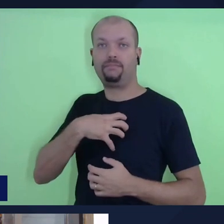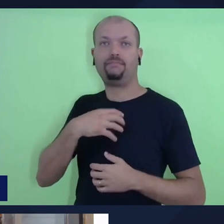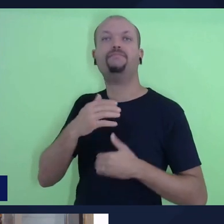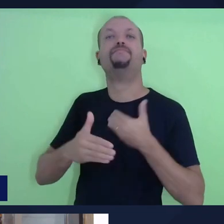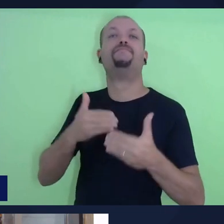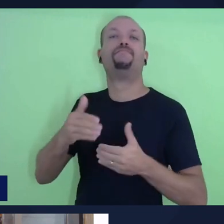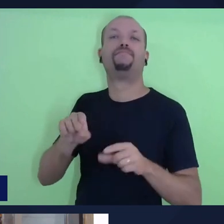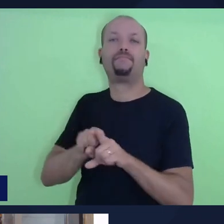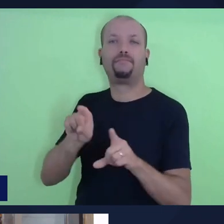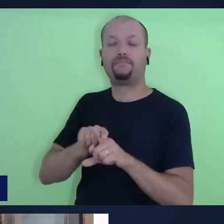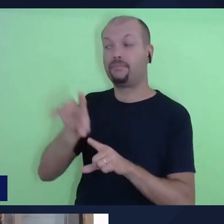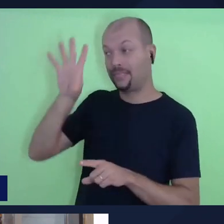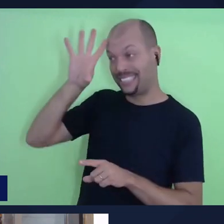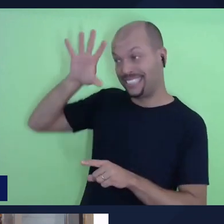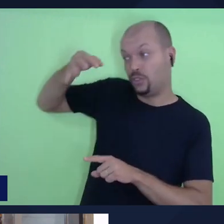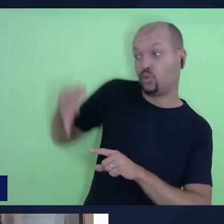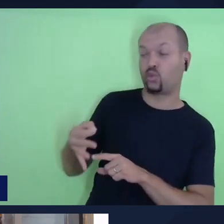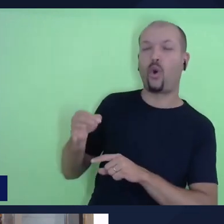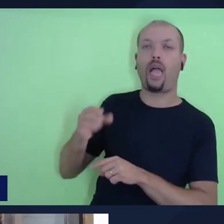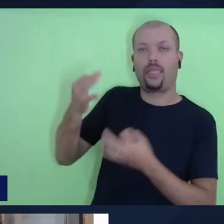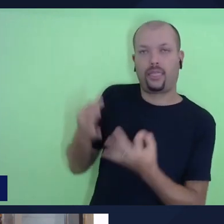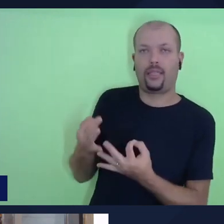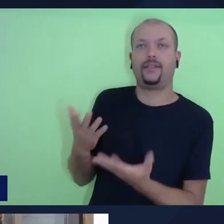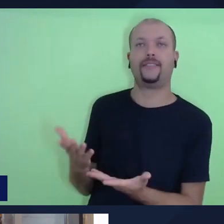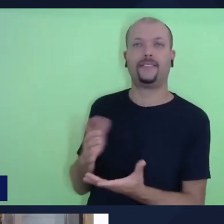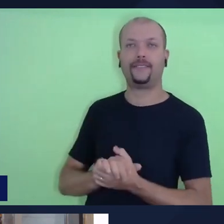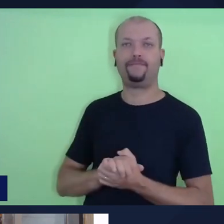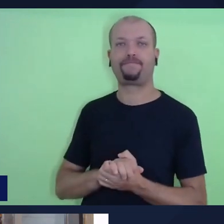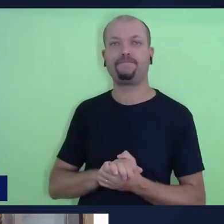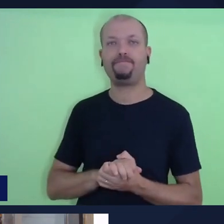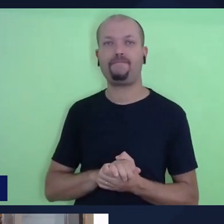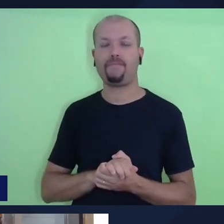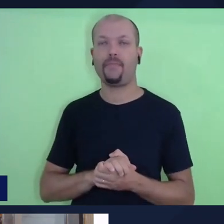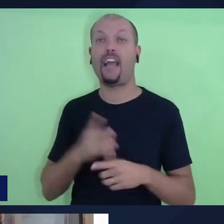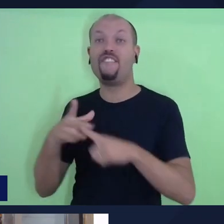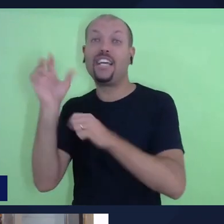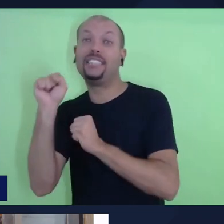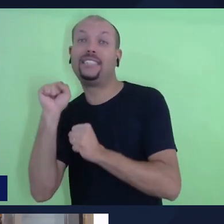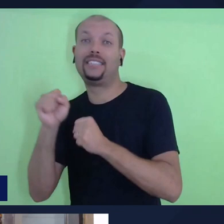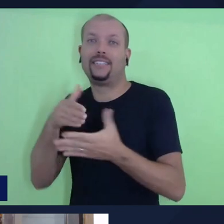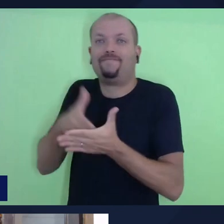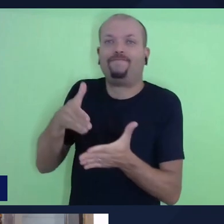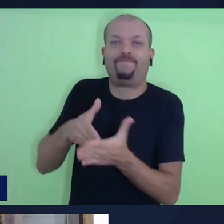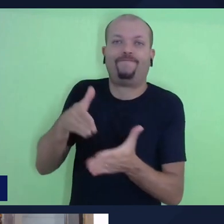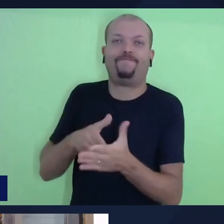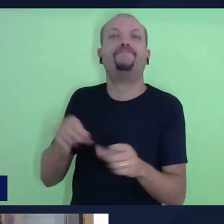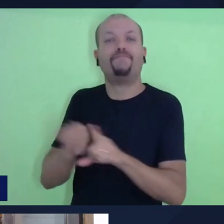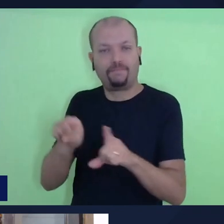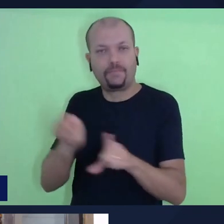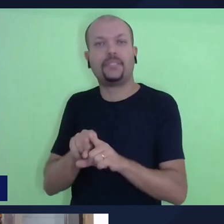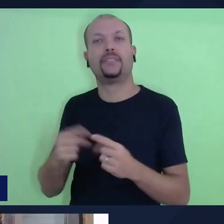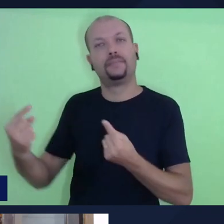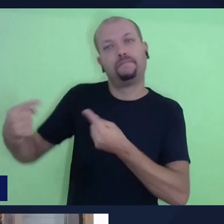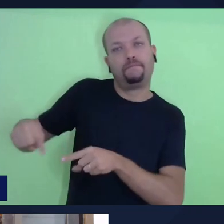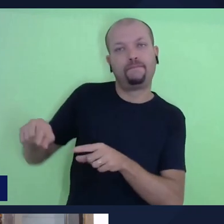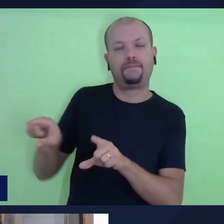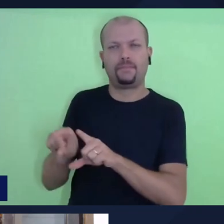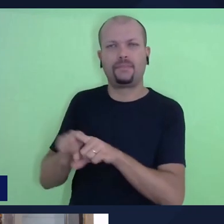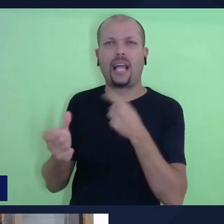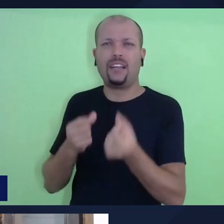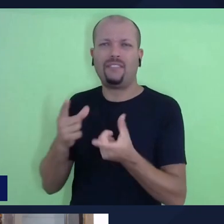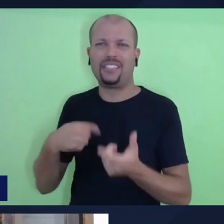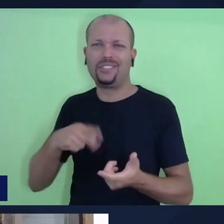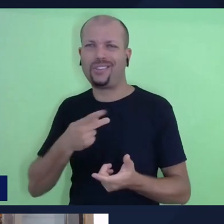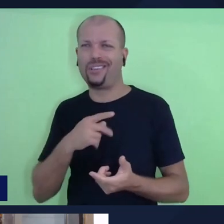decisões mais adequadas, eles permitem vencer as nossas limitações e desafios. Existem muitas coisas que muitas vezes não